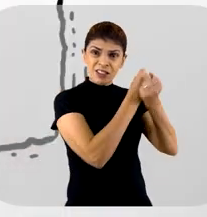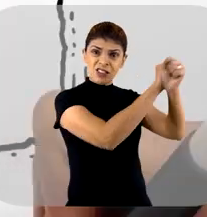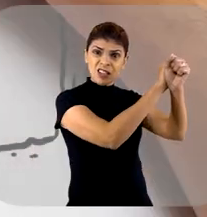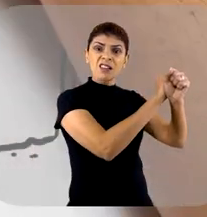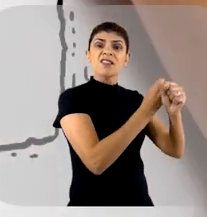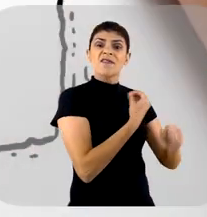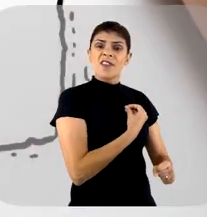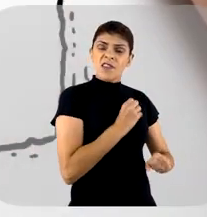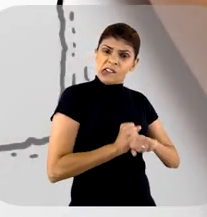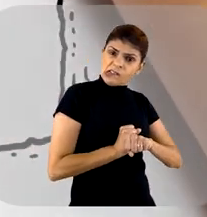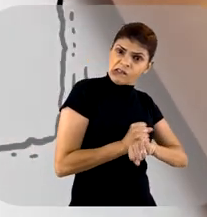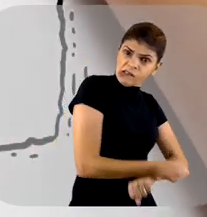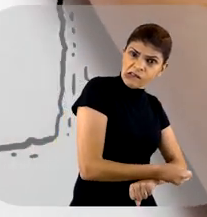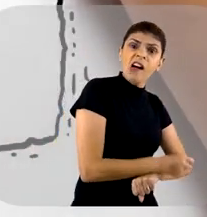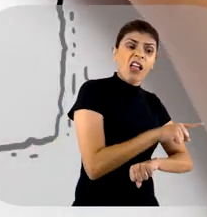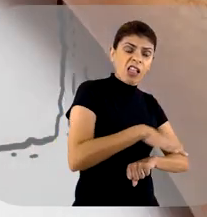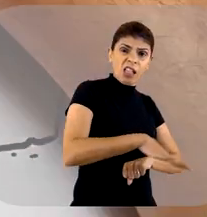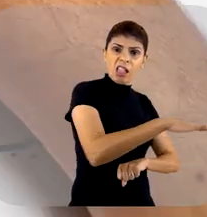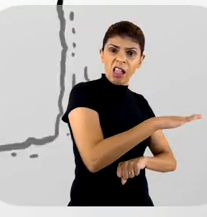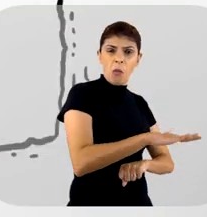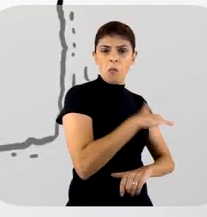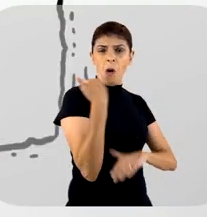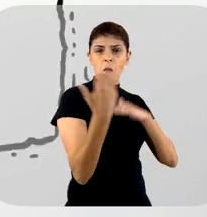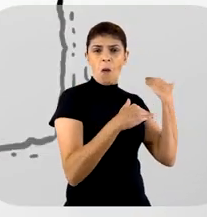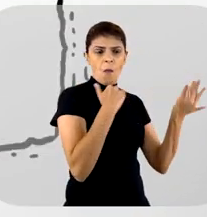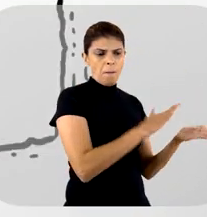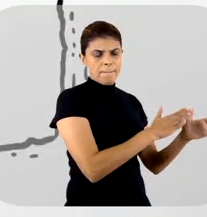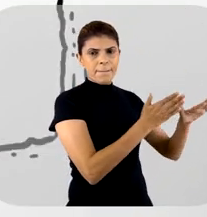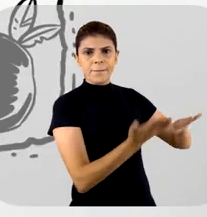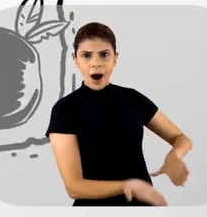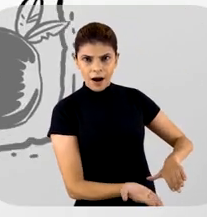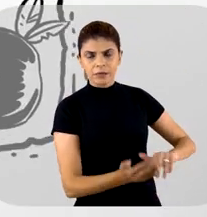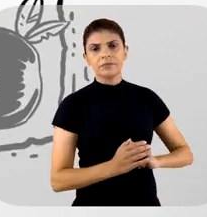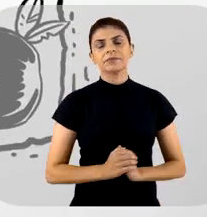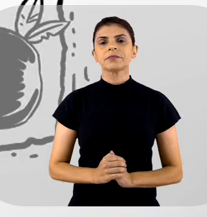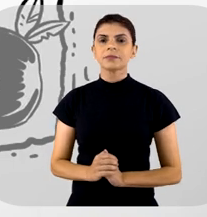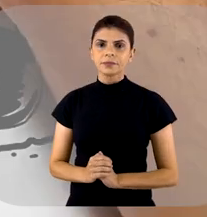em condições muito duras e eram os primeiros a cair por terra.